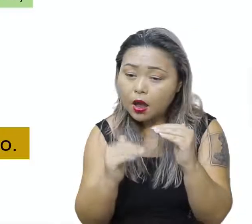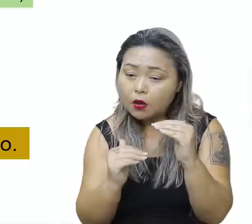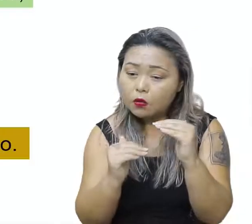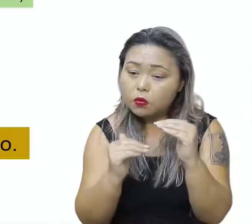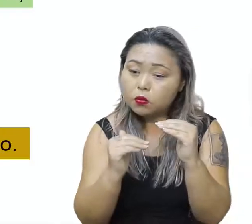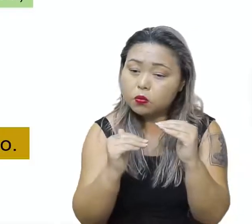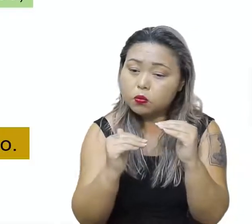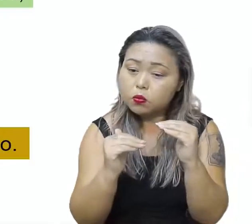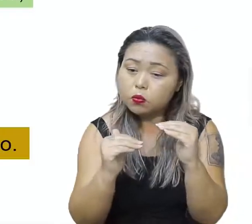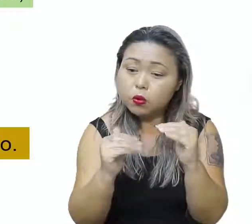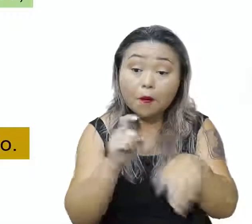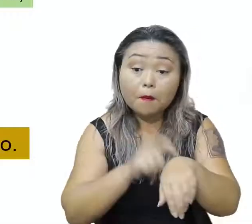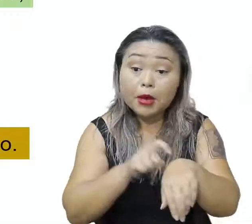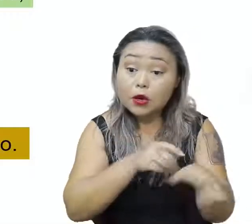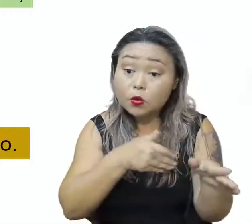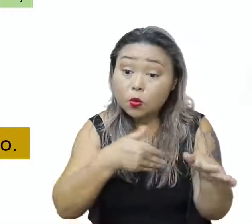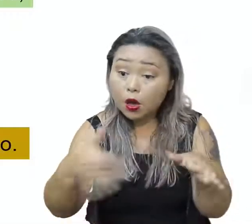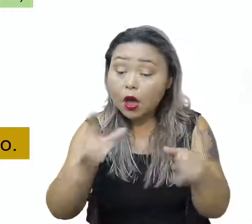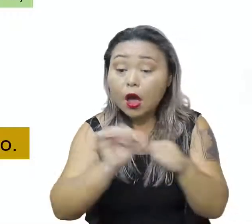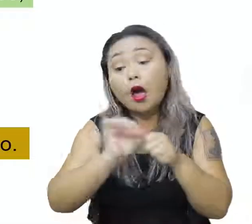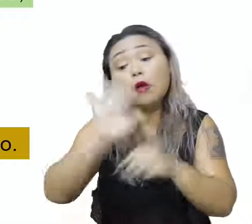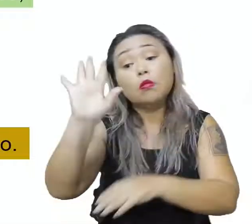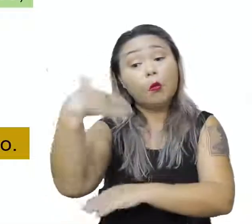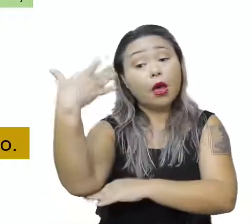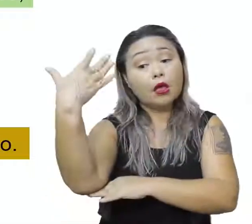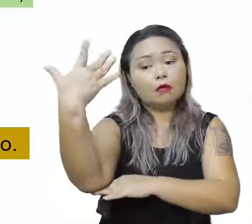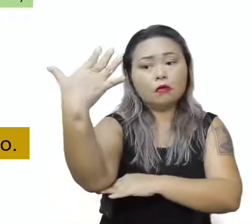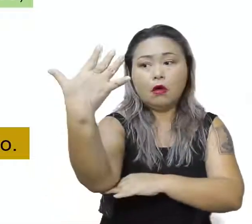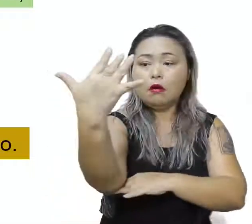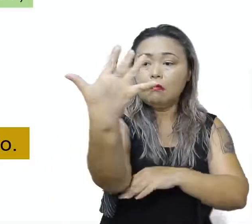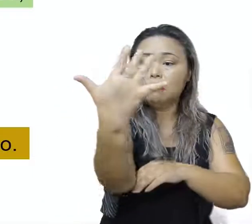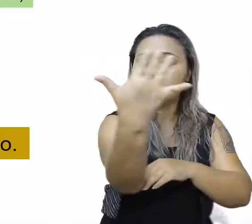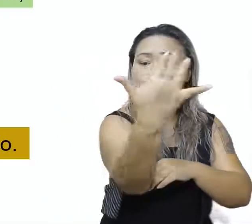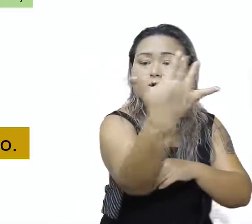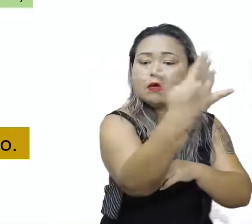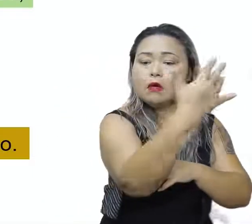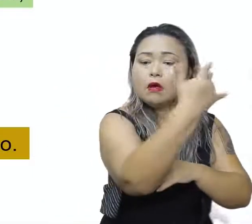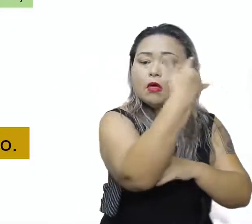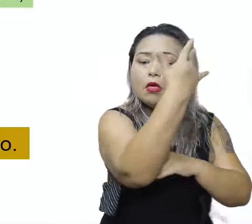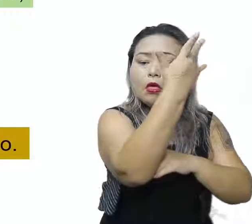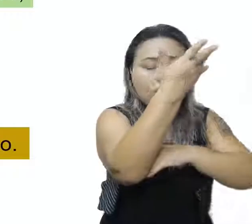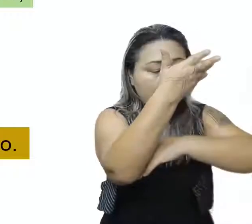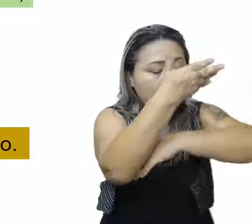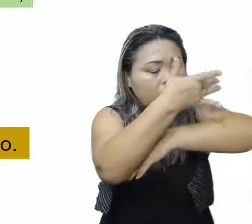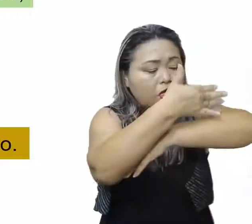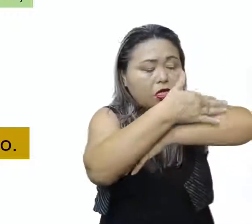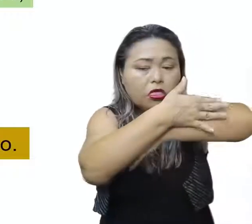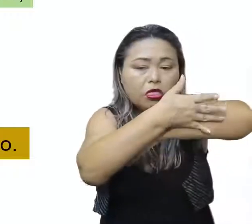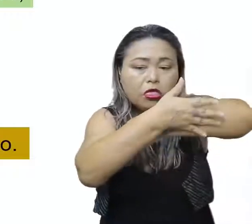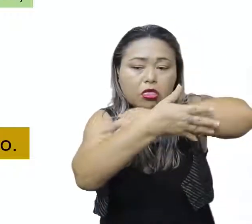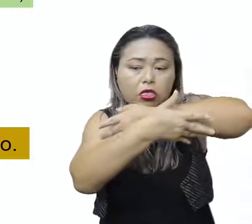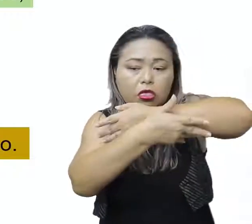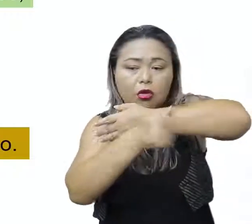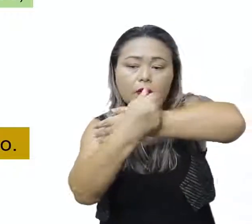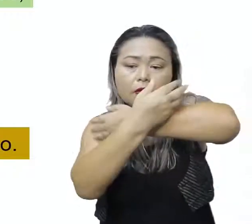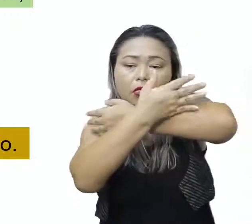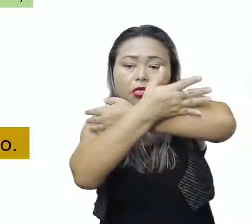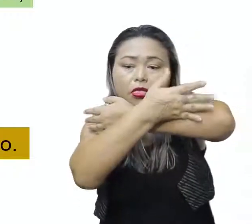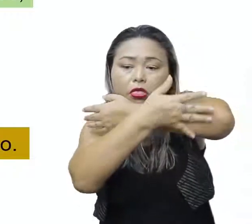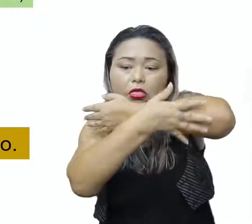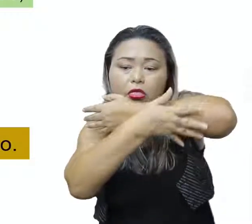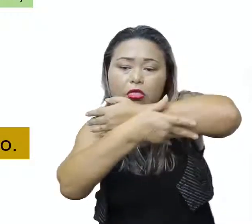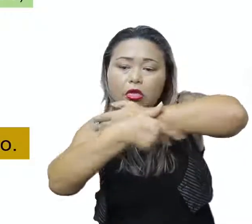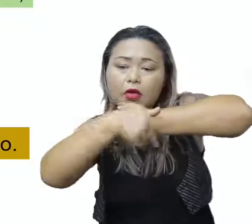E, claro, quando eu tenho o desmatamento, eu posso ter o desmoramento das encostas, como é no Planalto